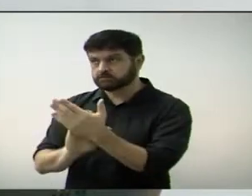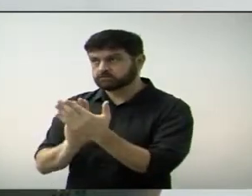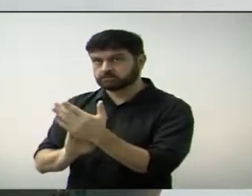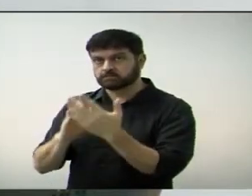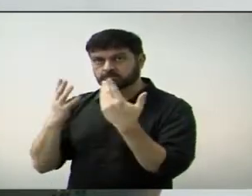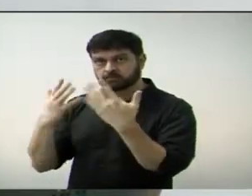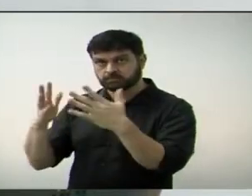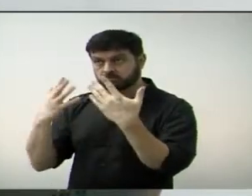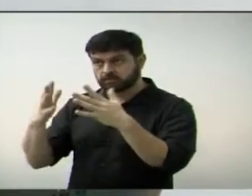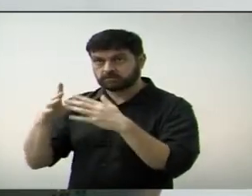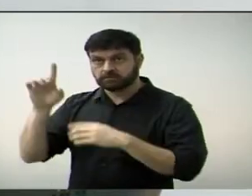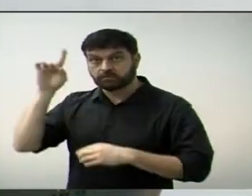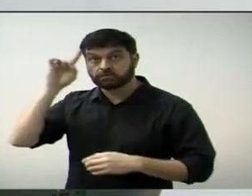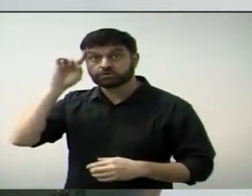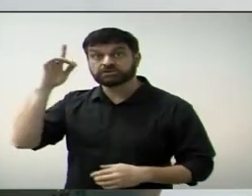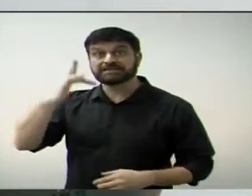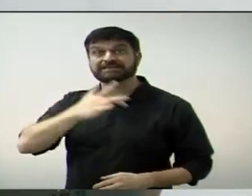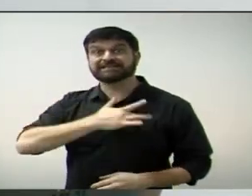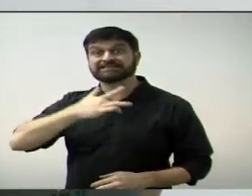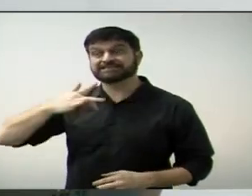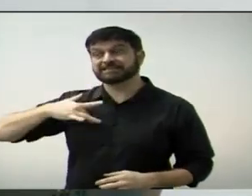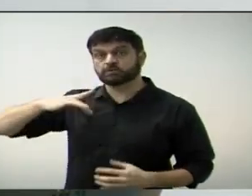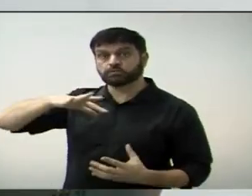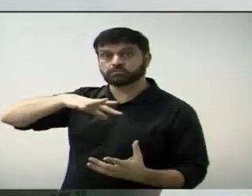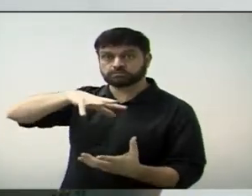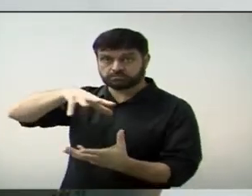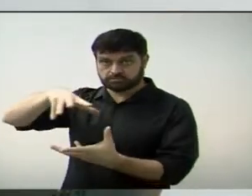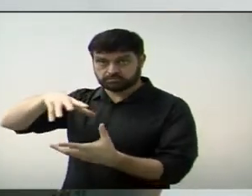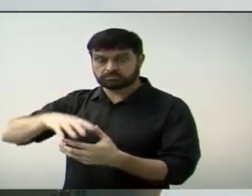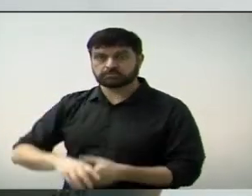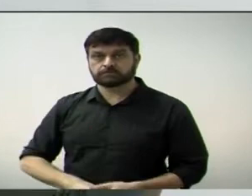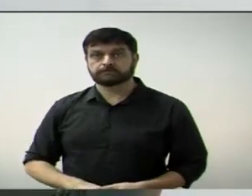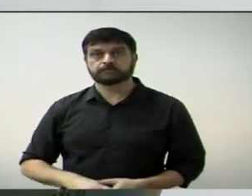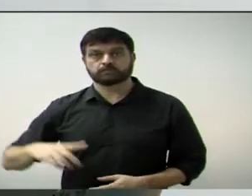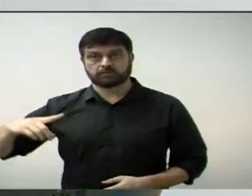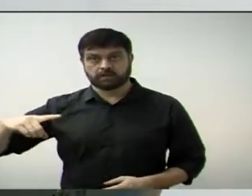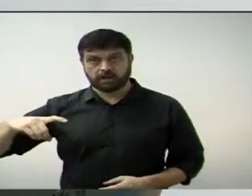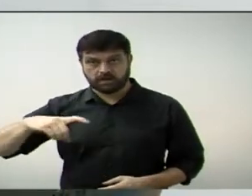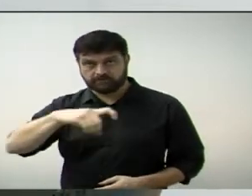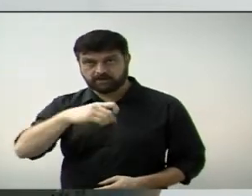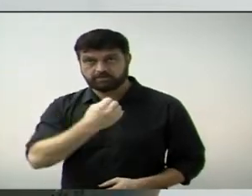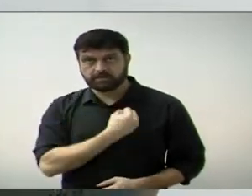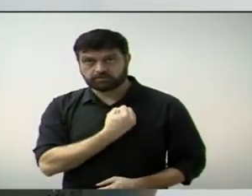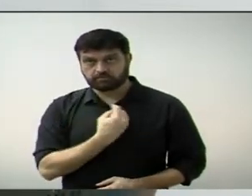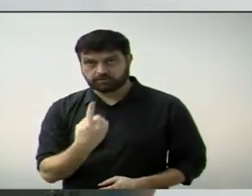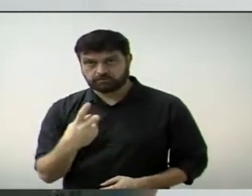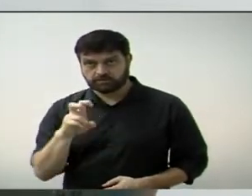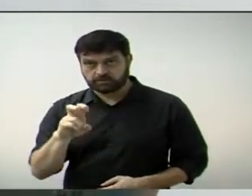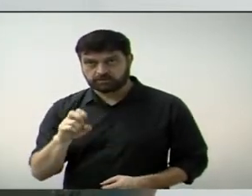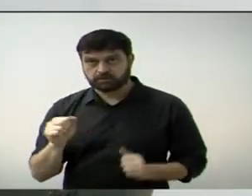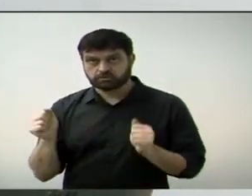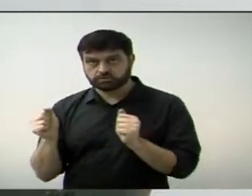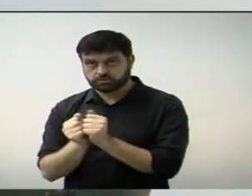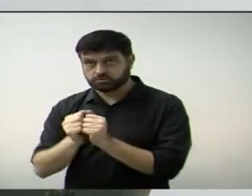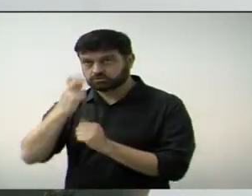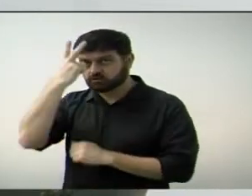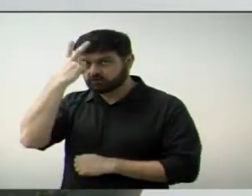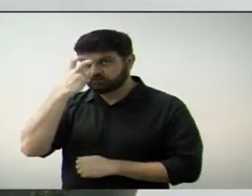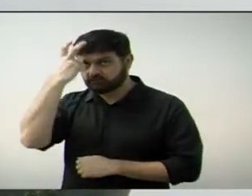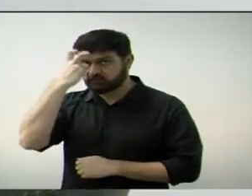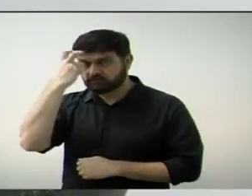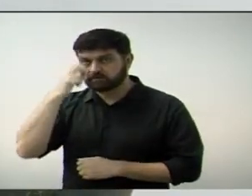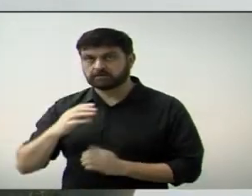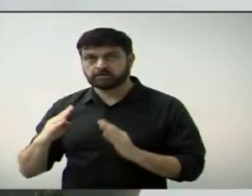passagem do Dia Mundial da Saúde. Número 15 da vereadora Fábio Ramalho, com apoio do vereador Fábio Valadão,